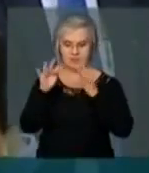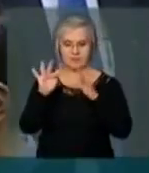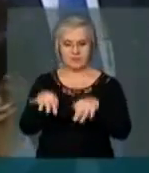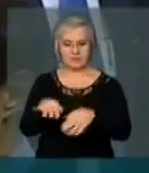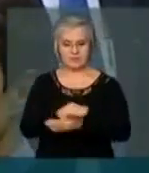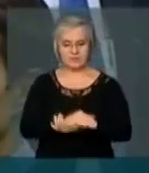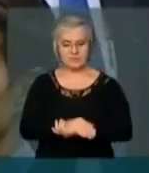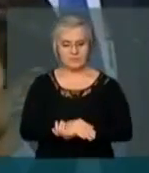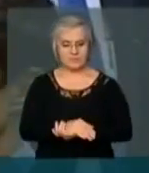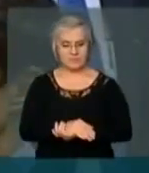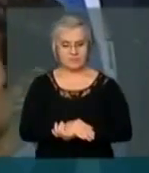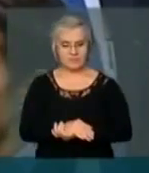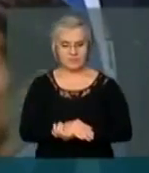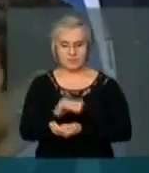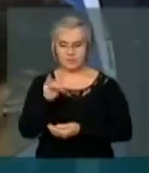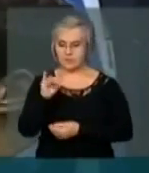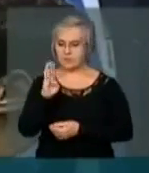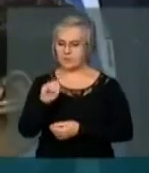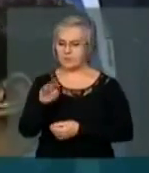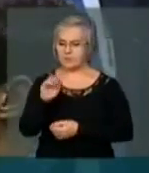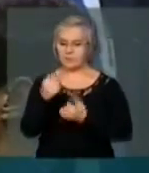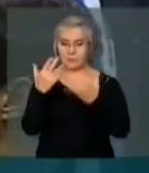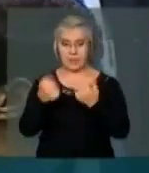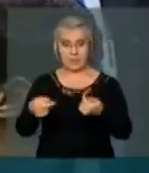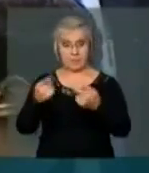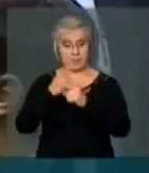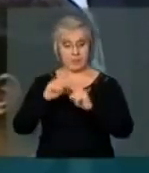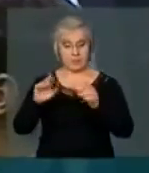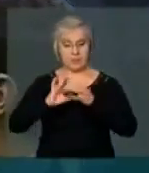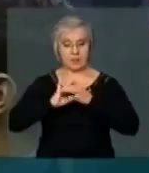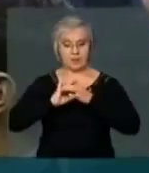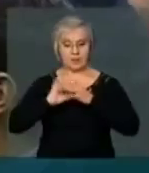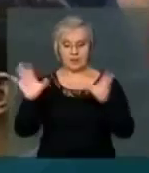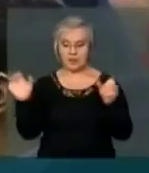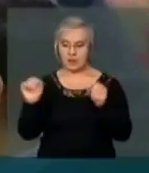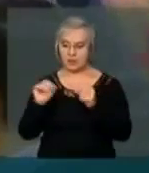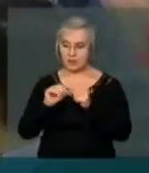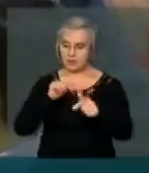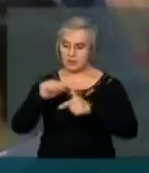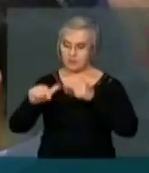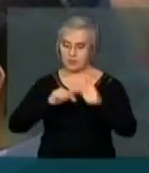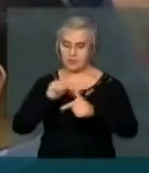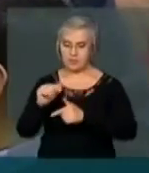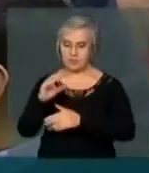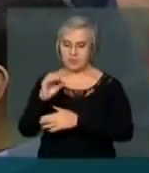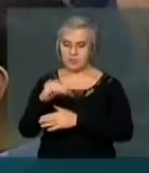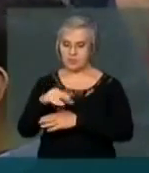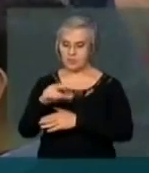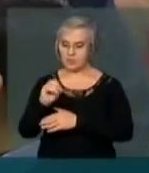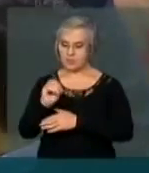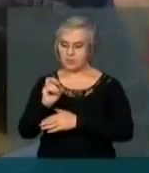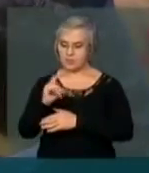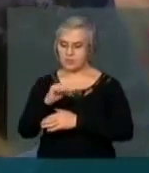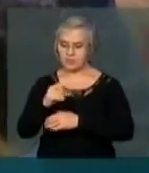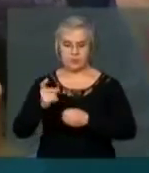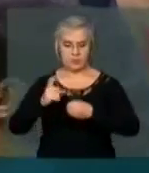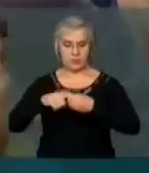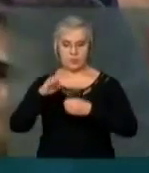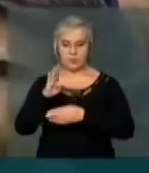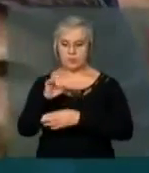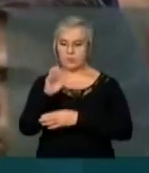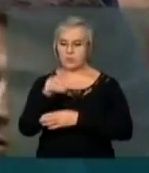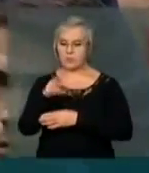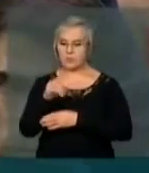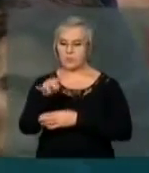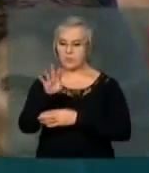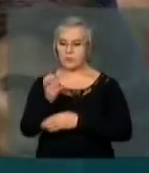minuto, o Ibama negou a licença de operação ao consórcio Belo Monte, que queria